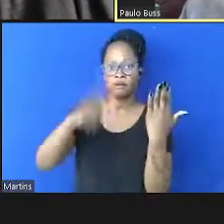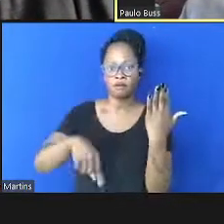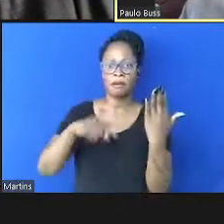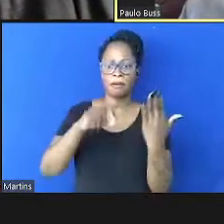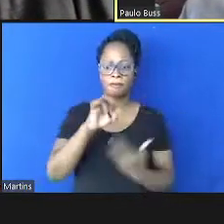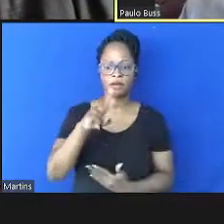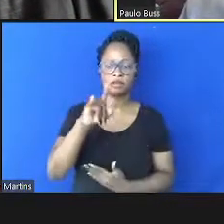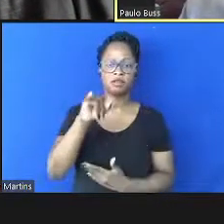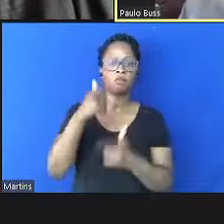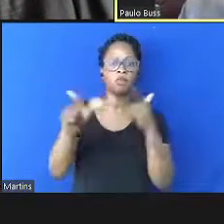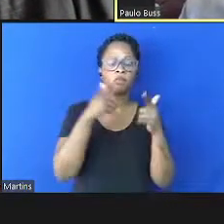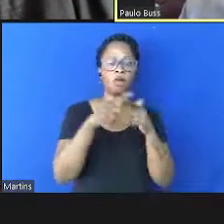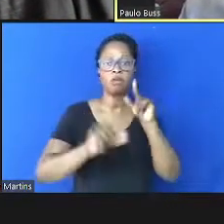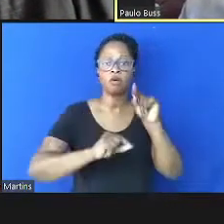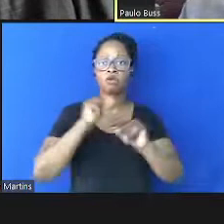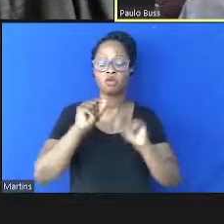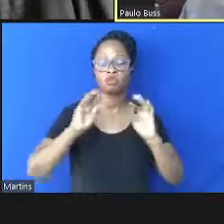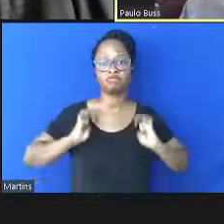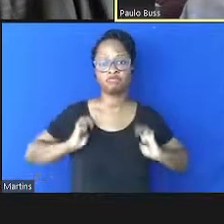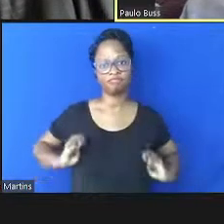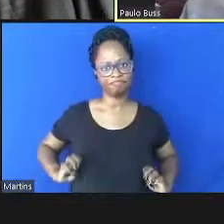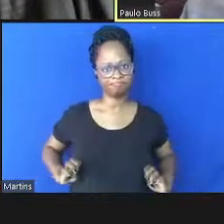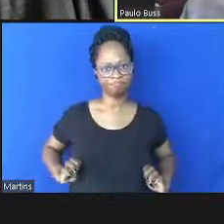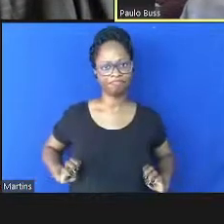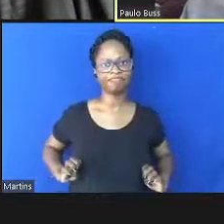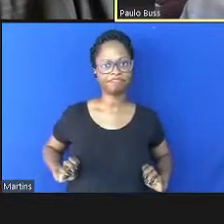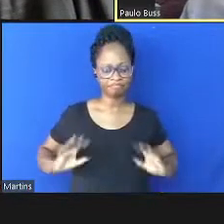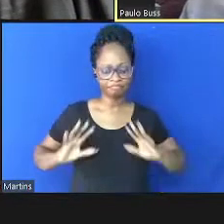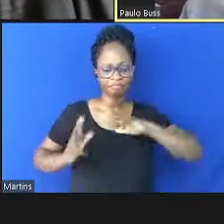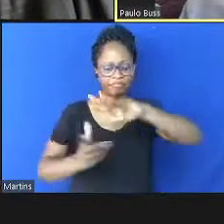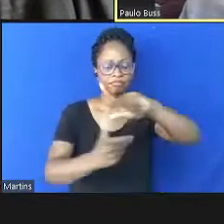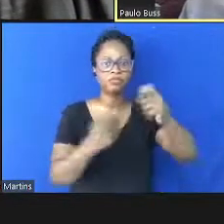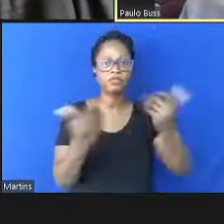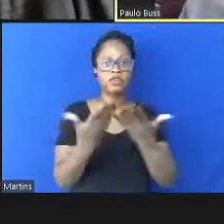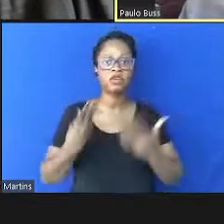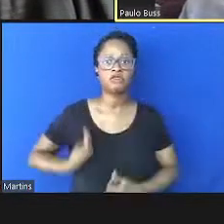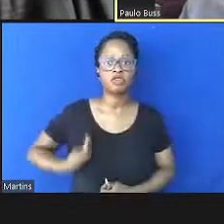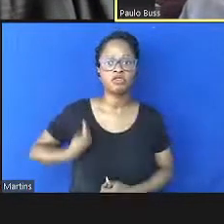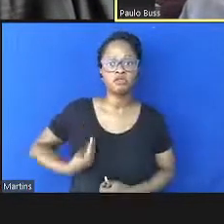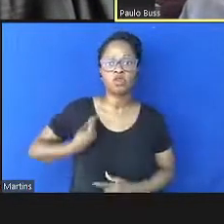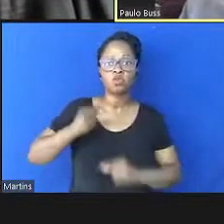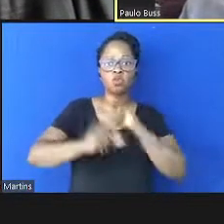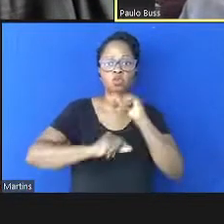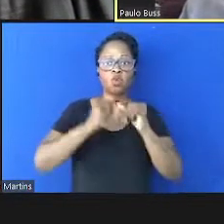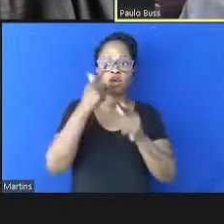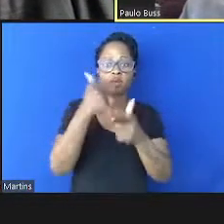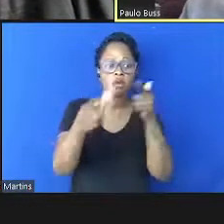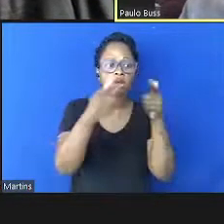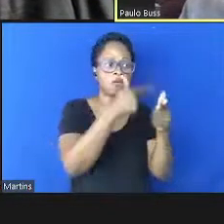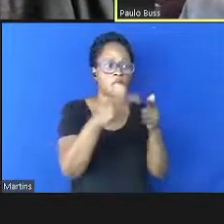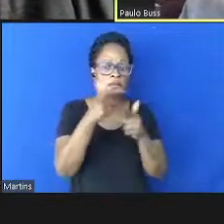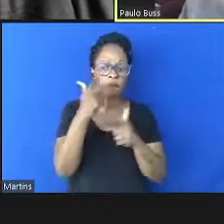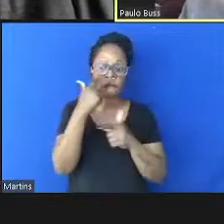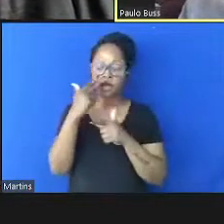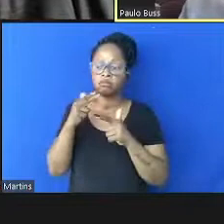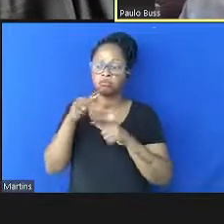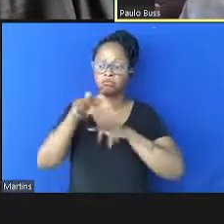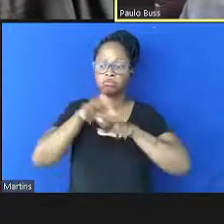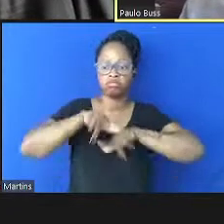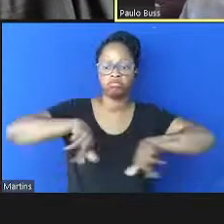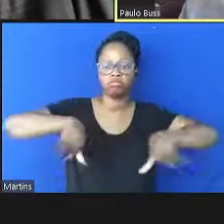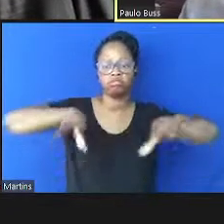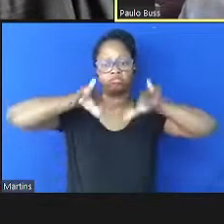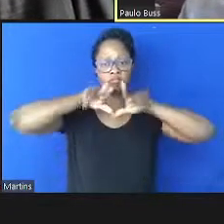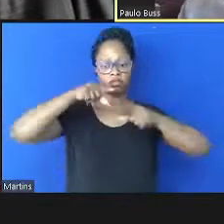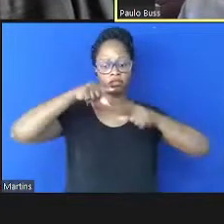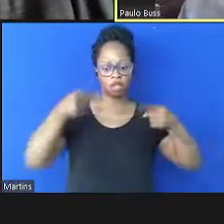é um problema ético. O mundo está vivendo uma profunda crise multidimensional, a política